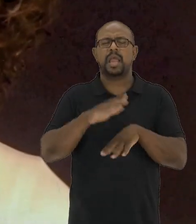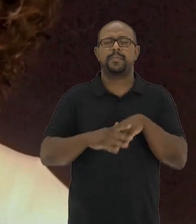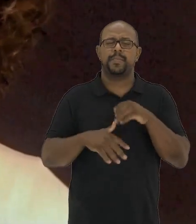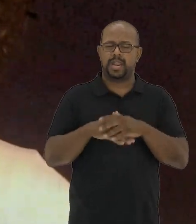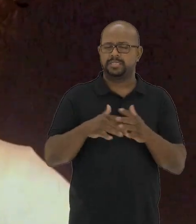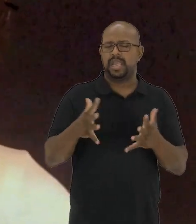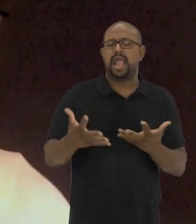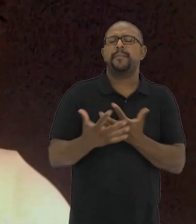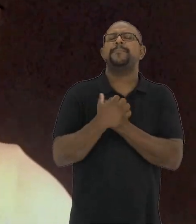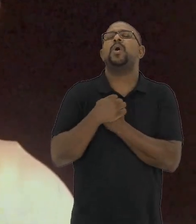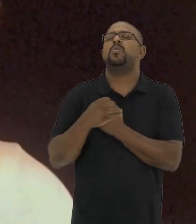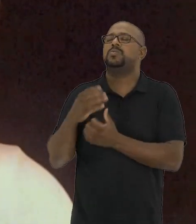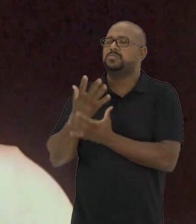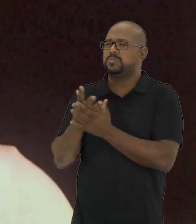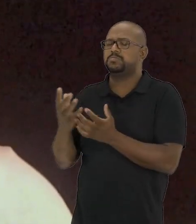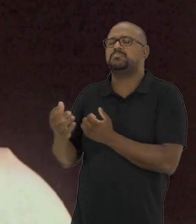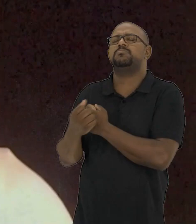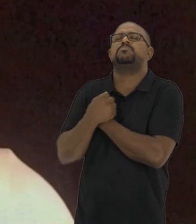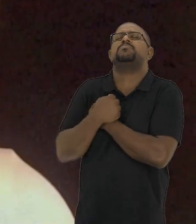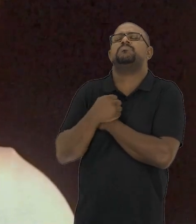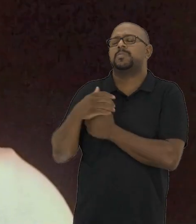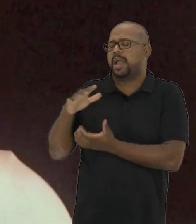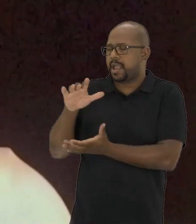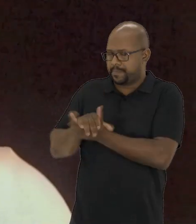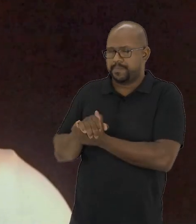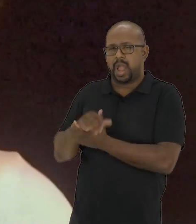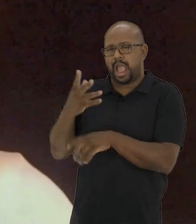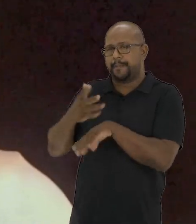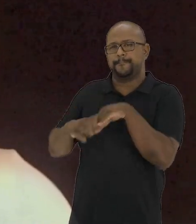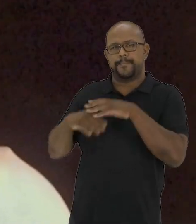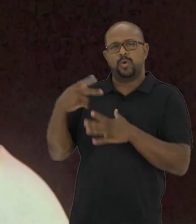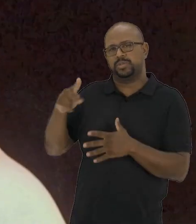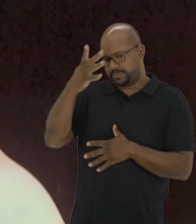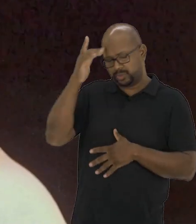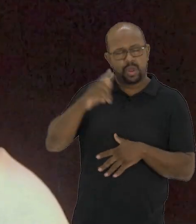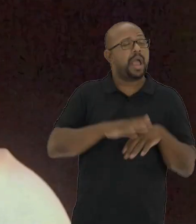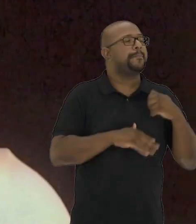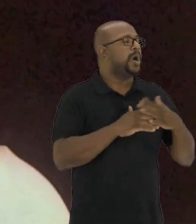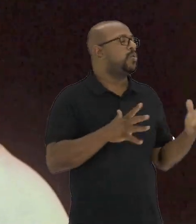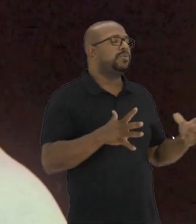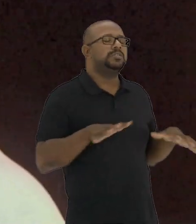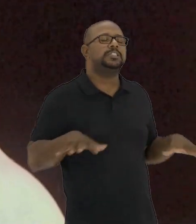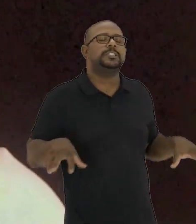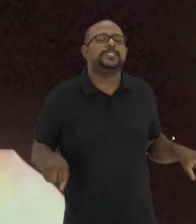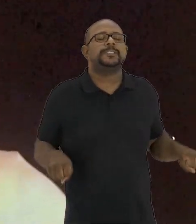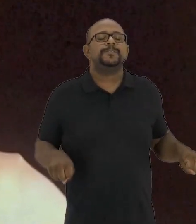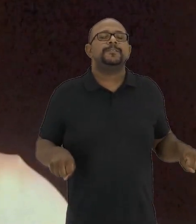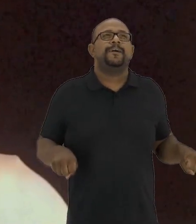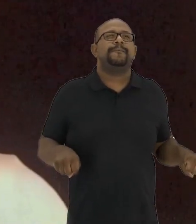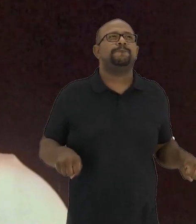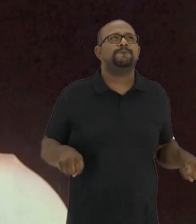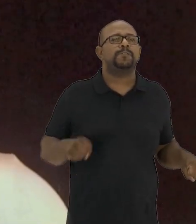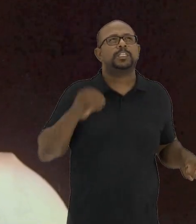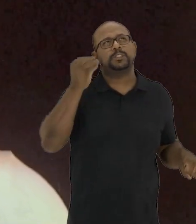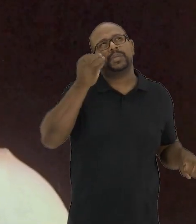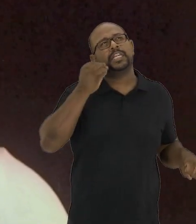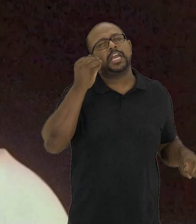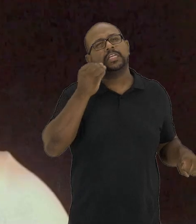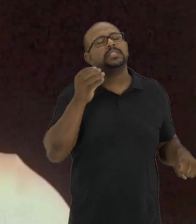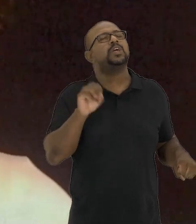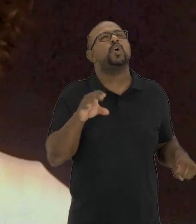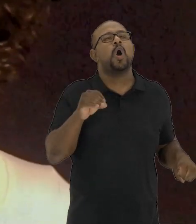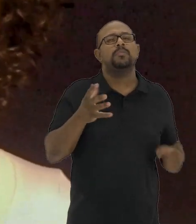olhos fechados e abrace as mãos do seu colega. Imagine que abraça as mãos do seu colega. Que experiência seria essa?